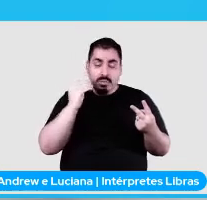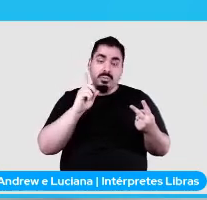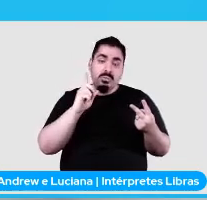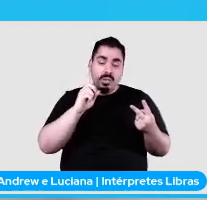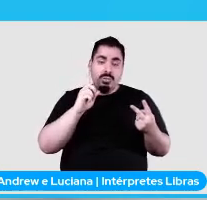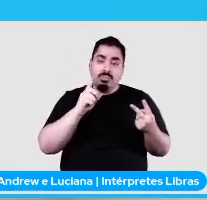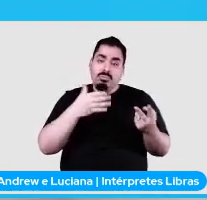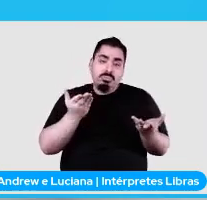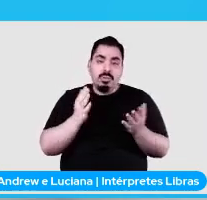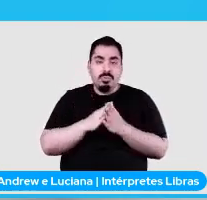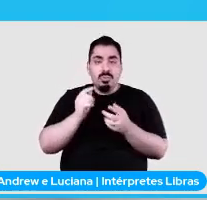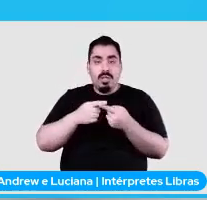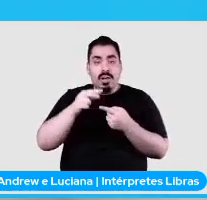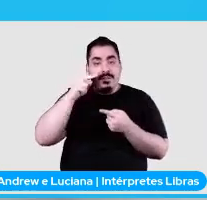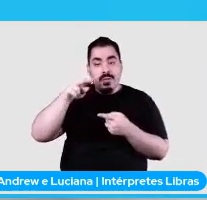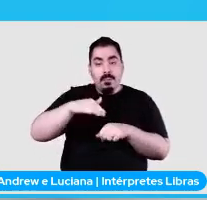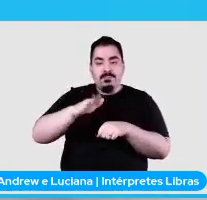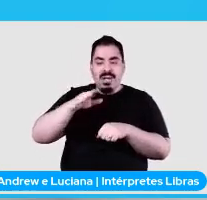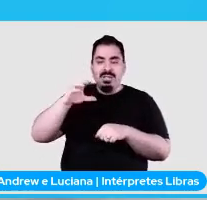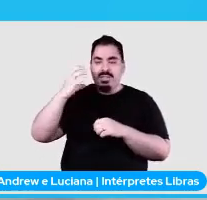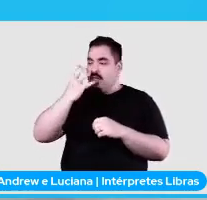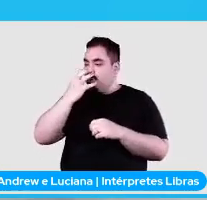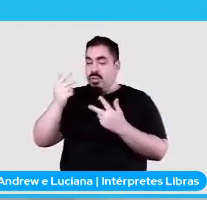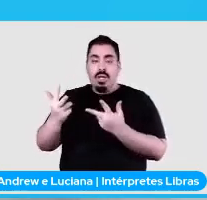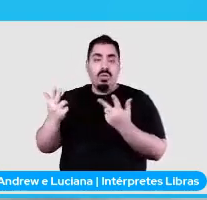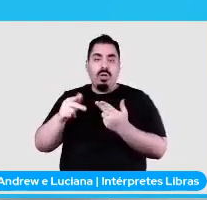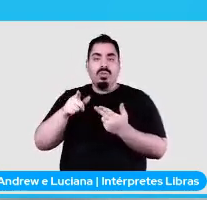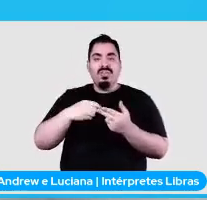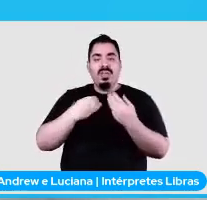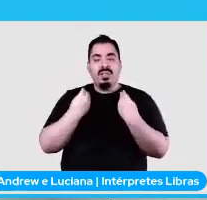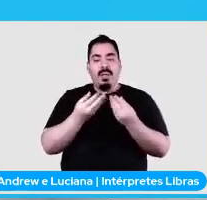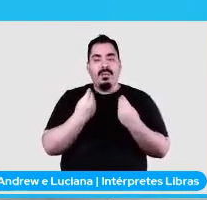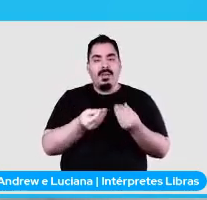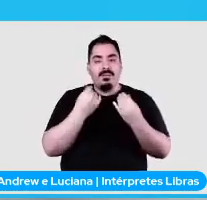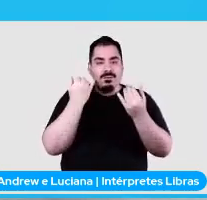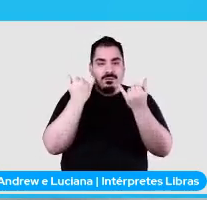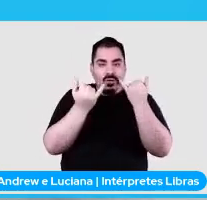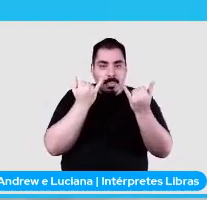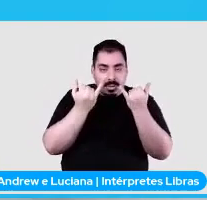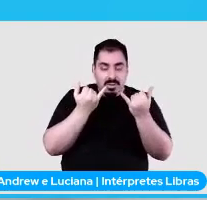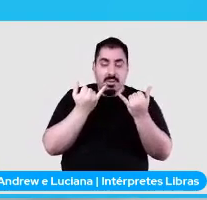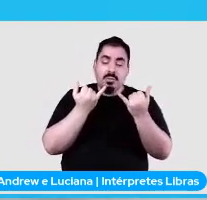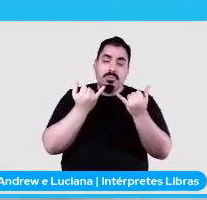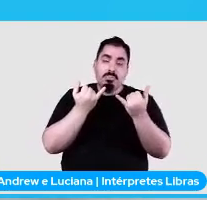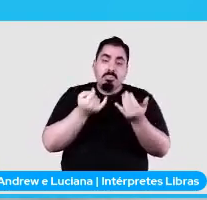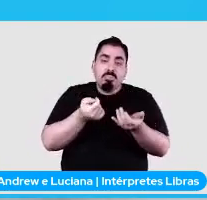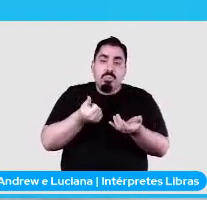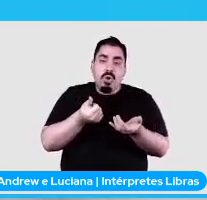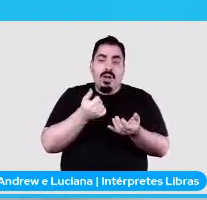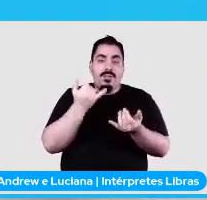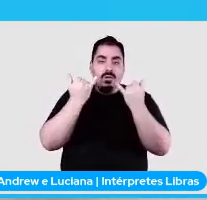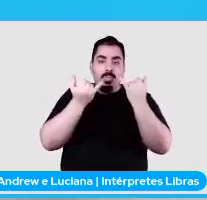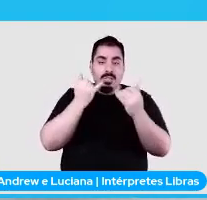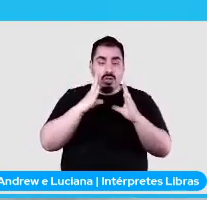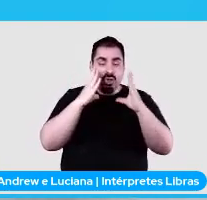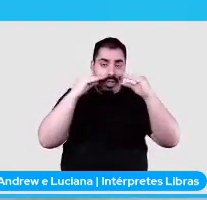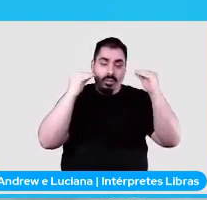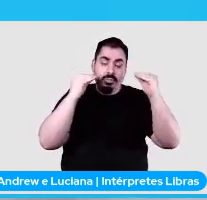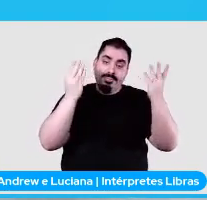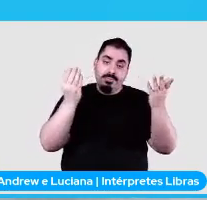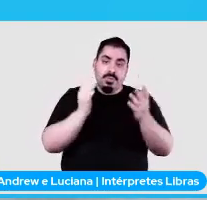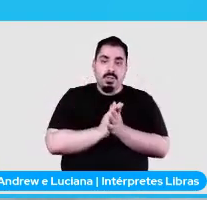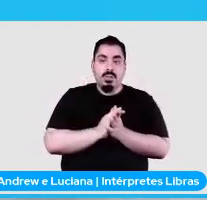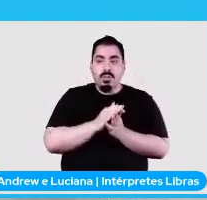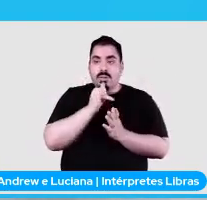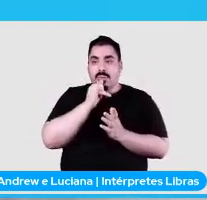é meio que a gente gerar dados novos, ou seja, eu tenho poucos dados de gato, ah, pois com base nos meus dois dados de